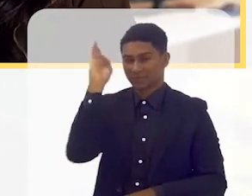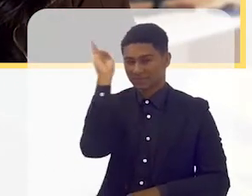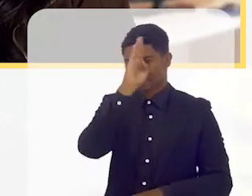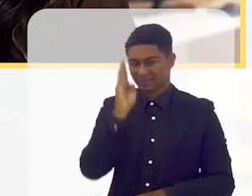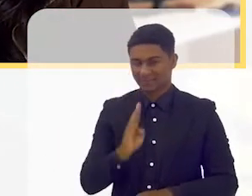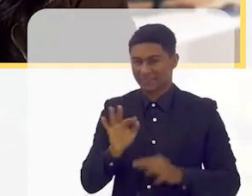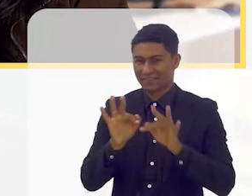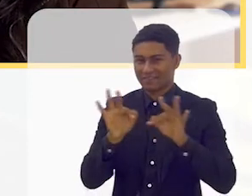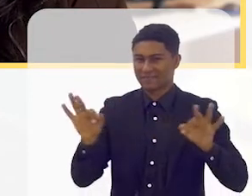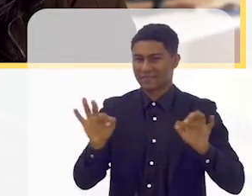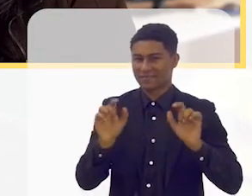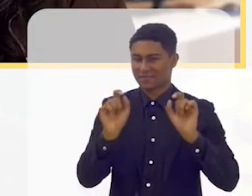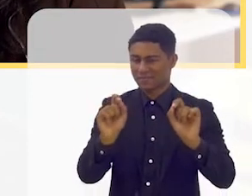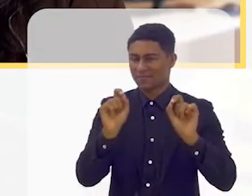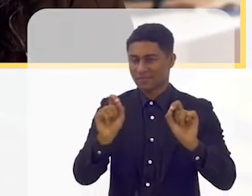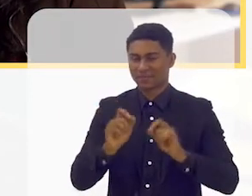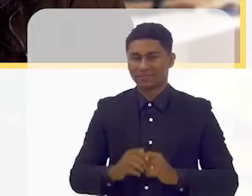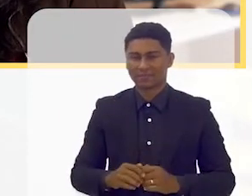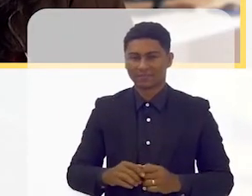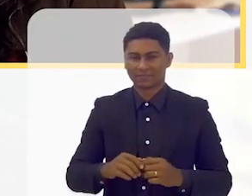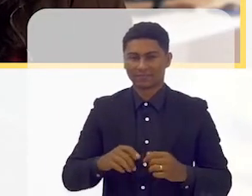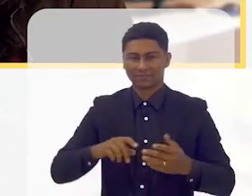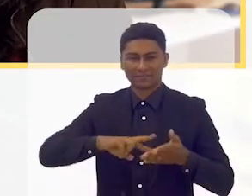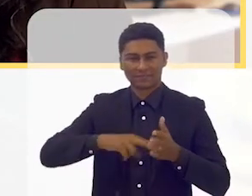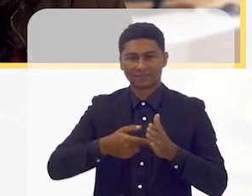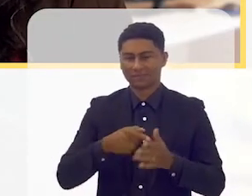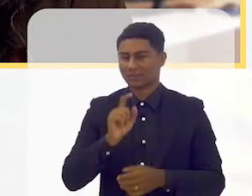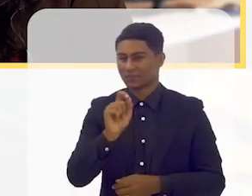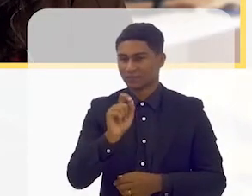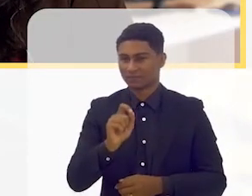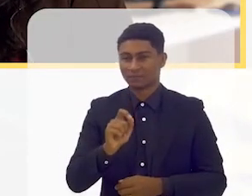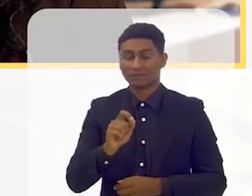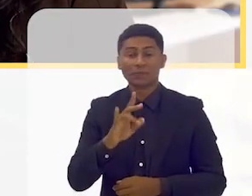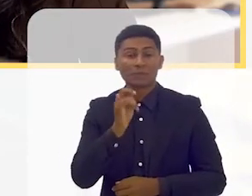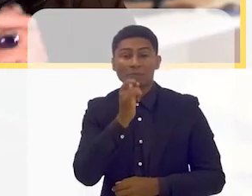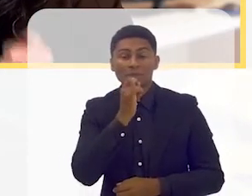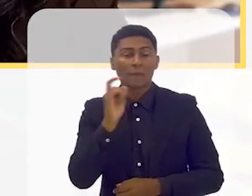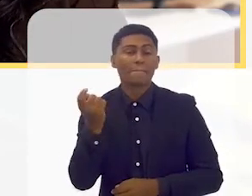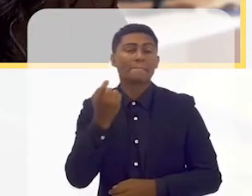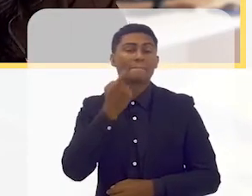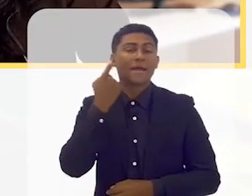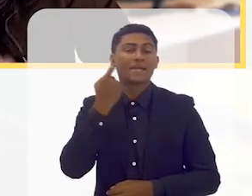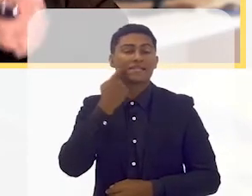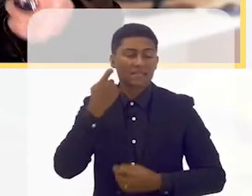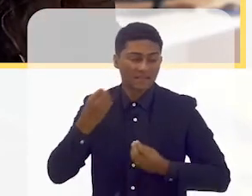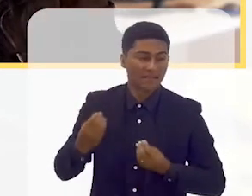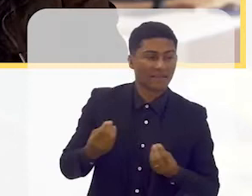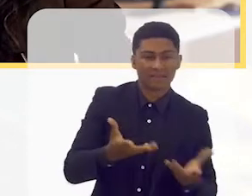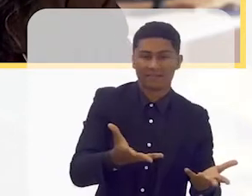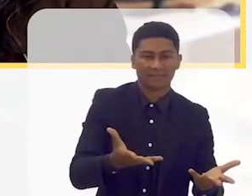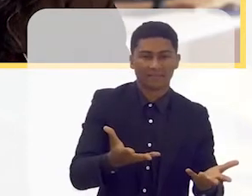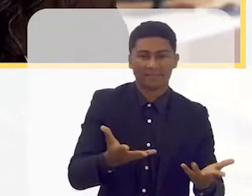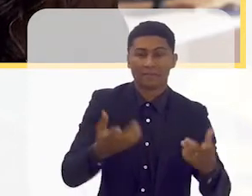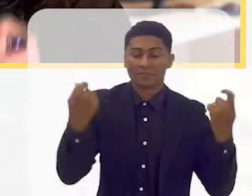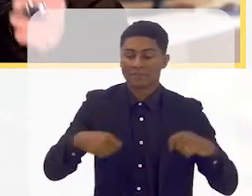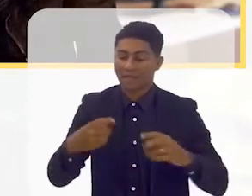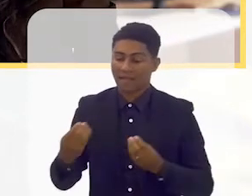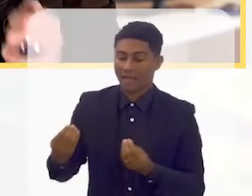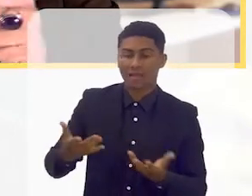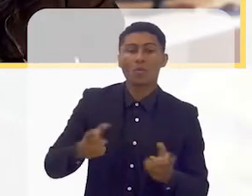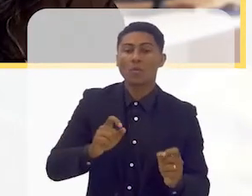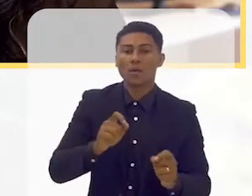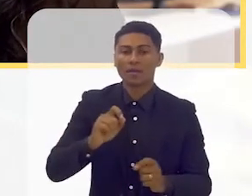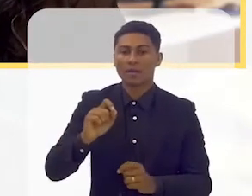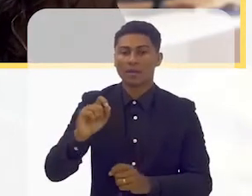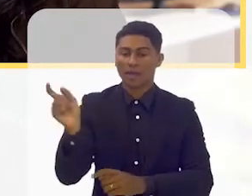para fazer um parênteses, a gente não tem que dar o peixe, tem que dar a vara. A vara